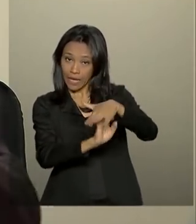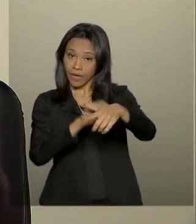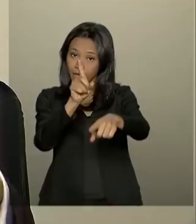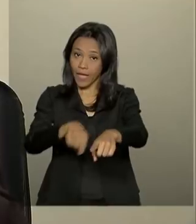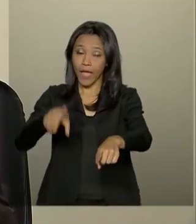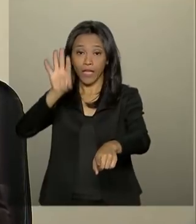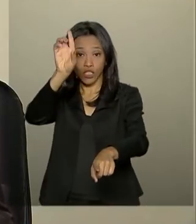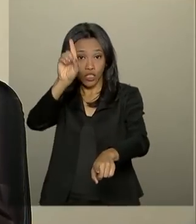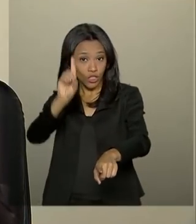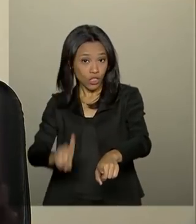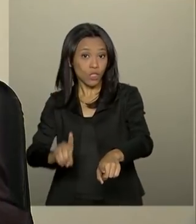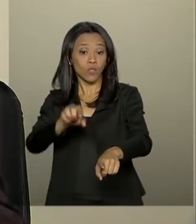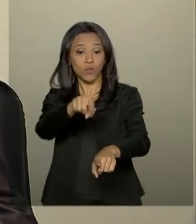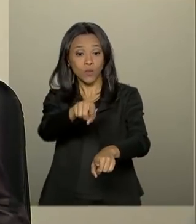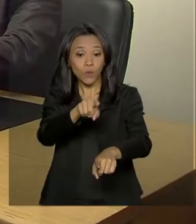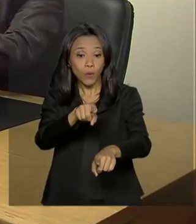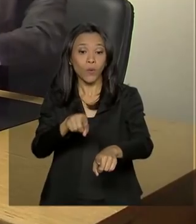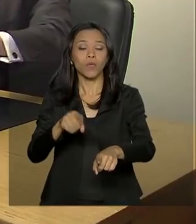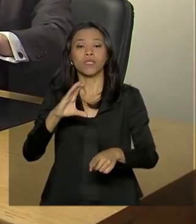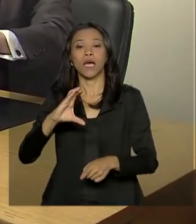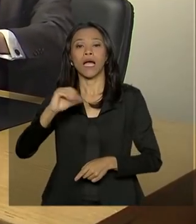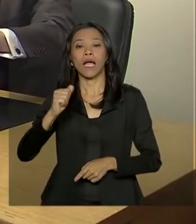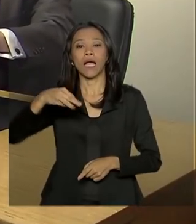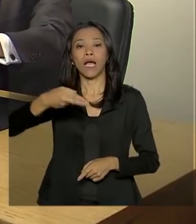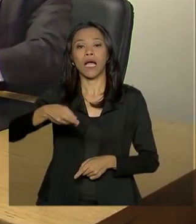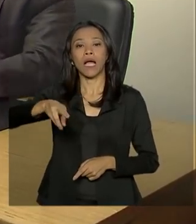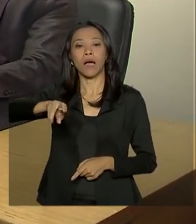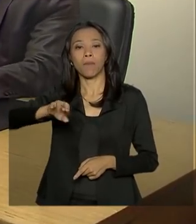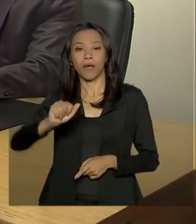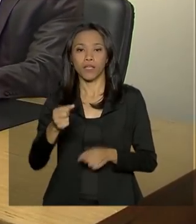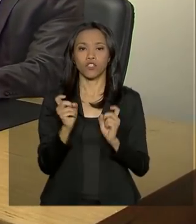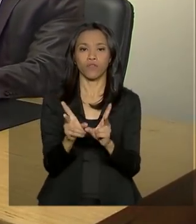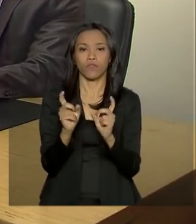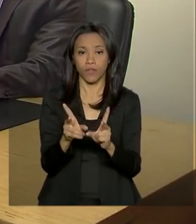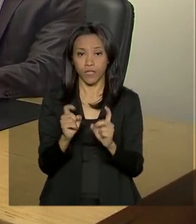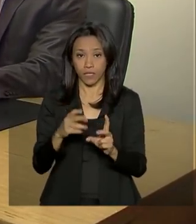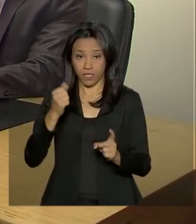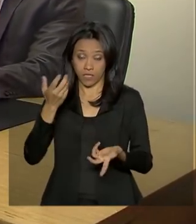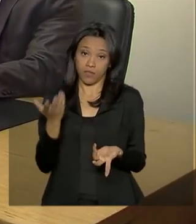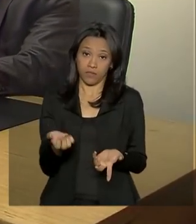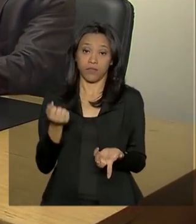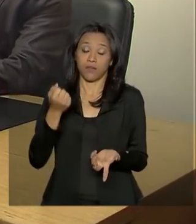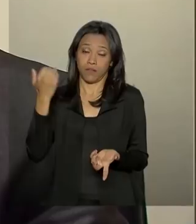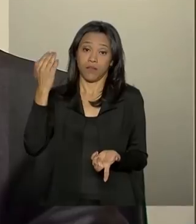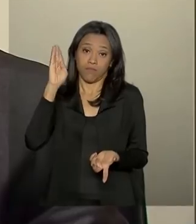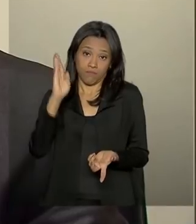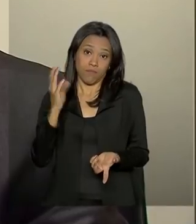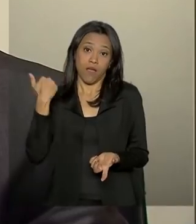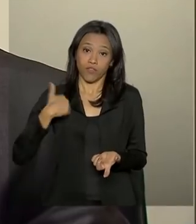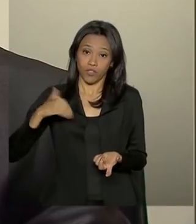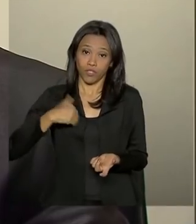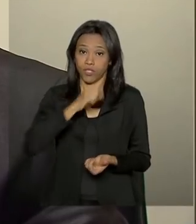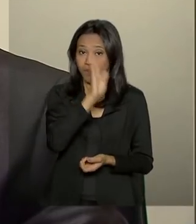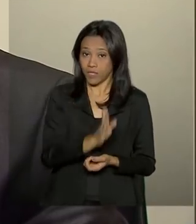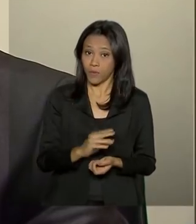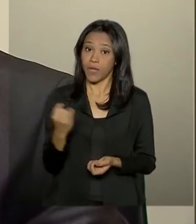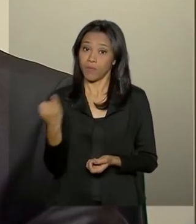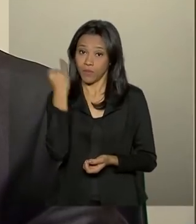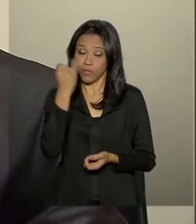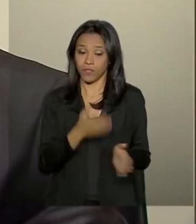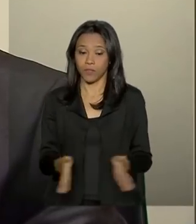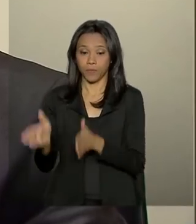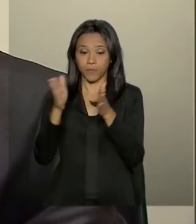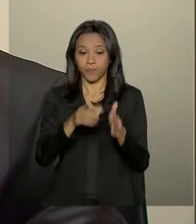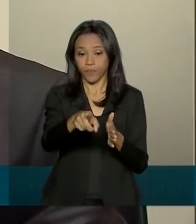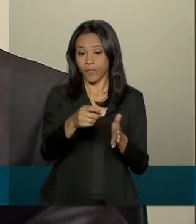Câmara de Comércio Brasil e Argentina, a relação entre os dois países é fundamental. É uma condição necessária